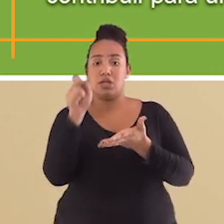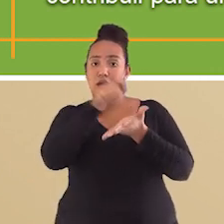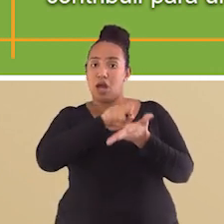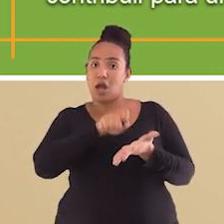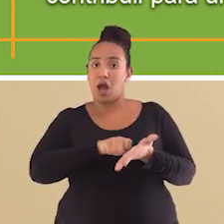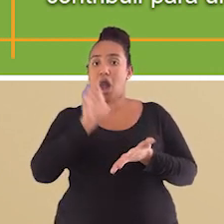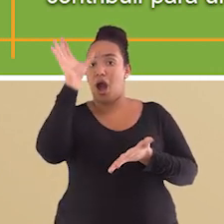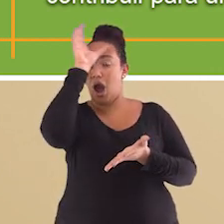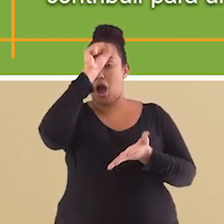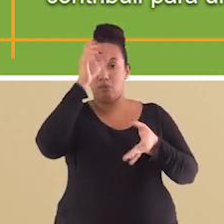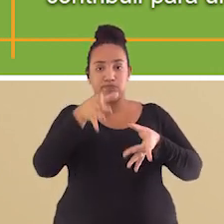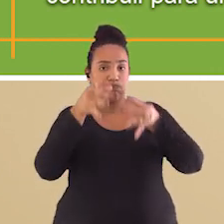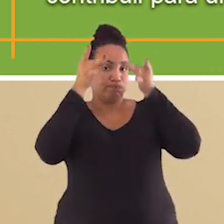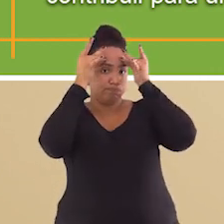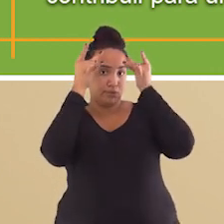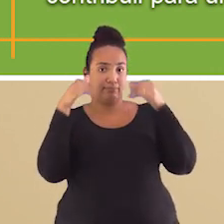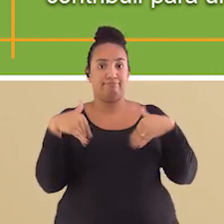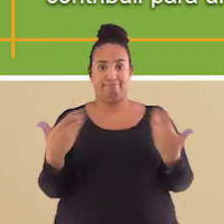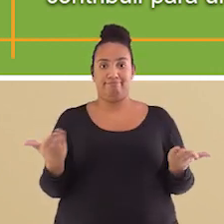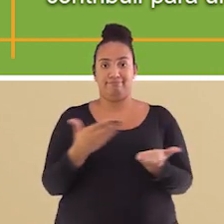aprendizagem, tá? Vamos começar.